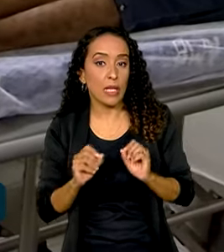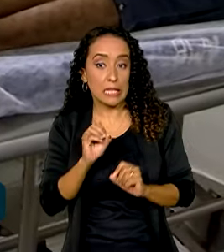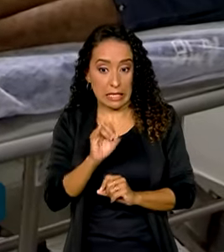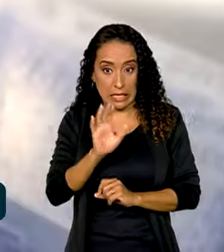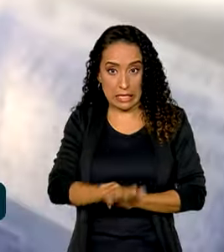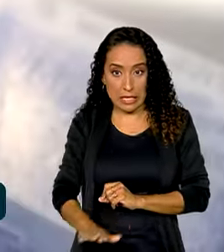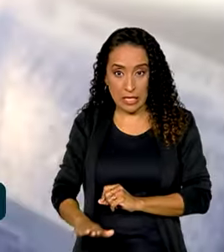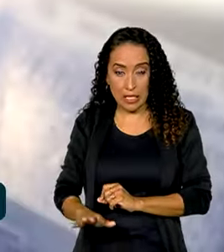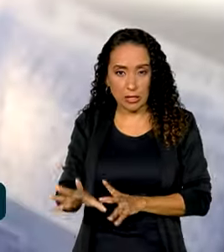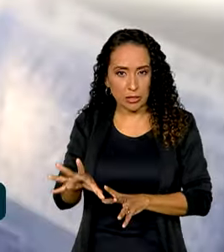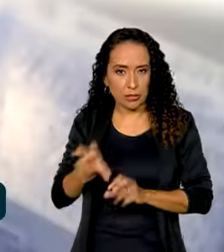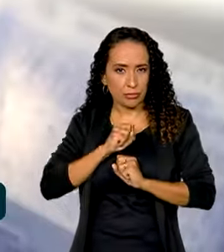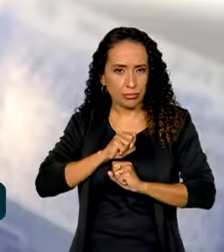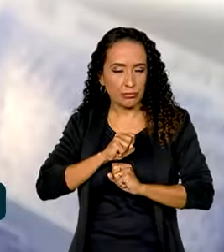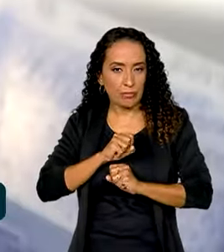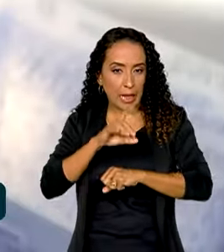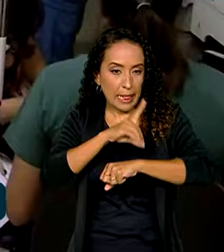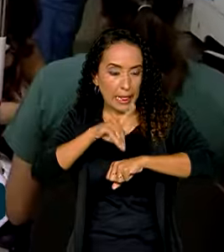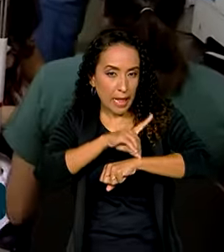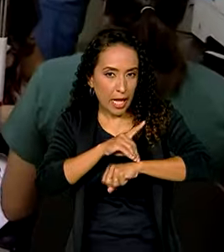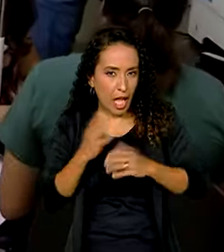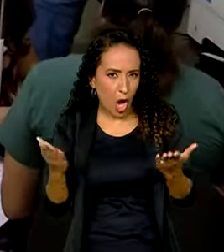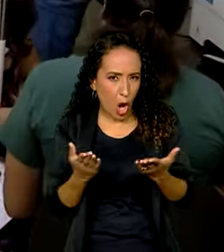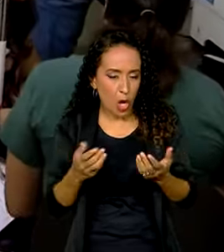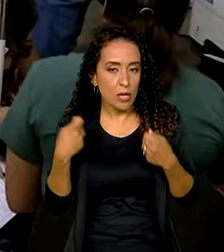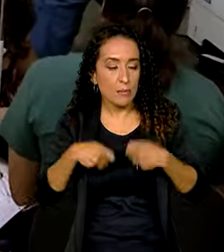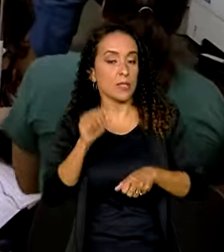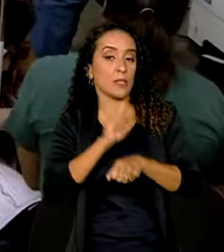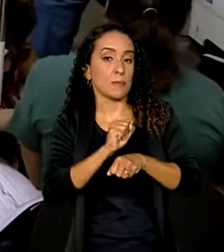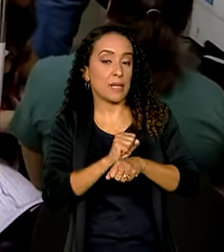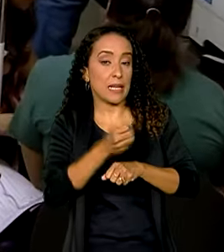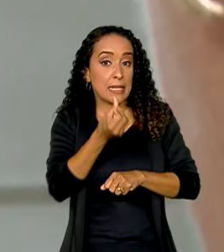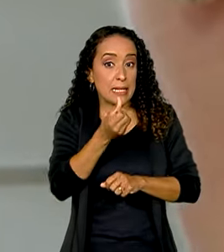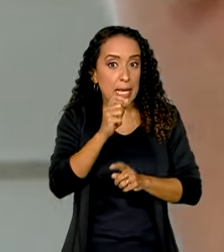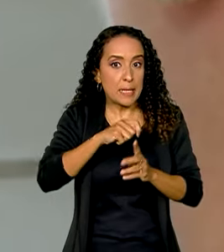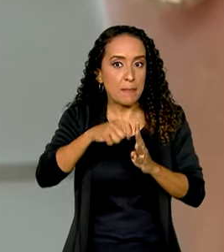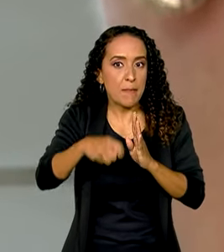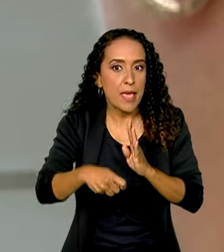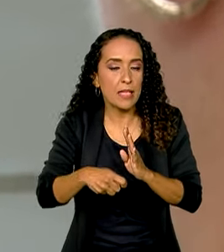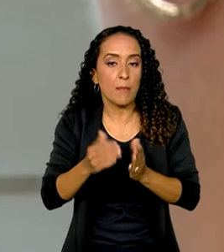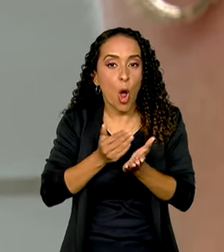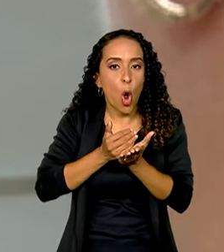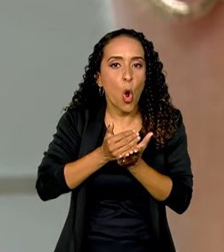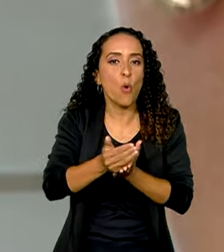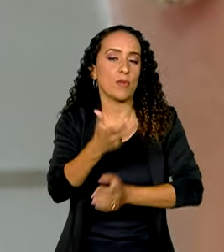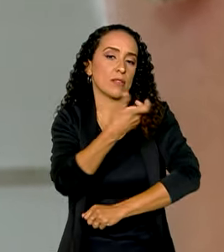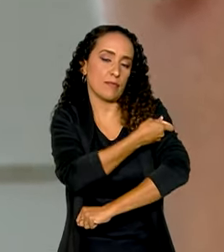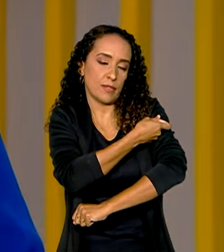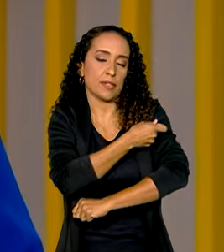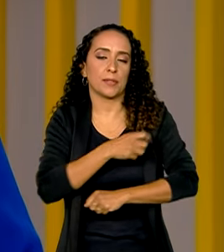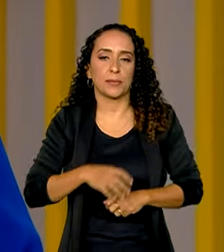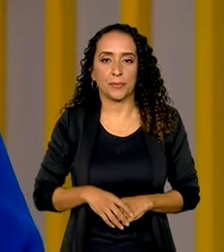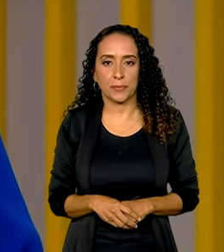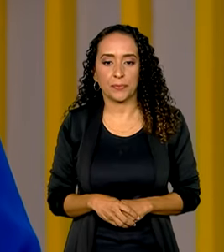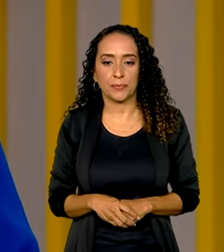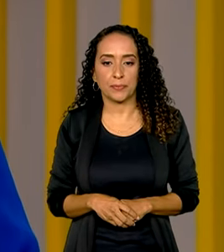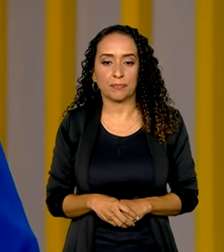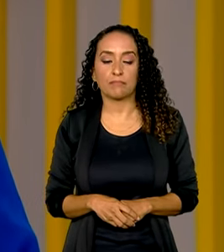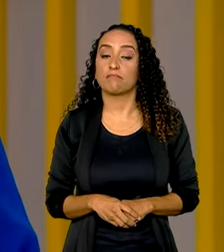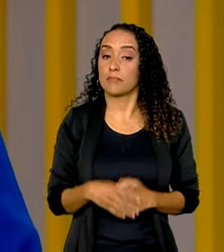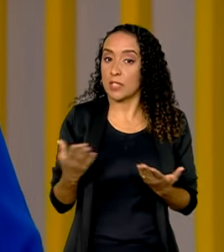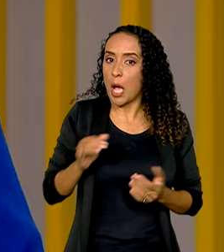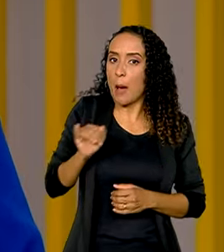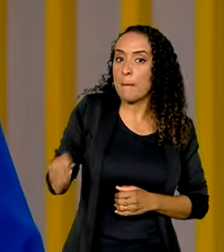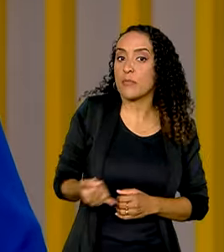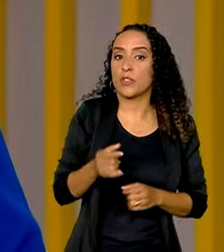criança foi diagnosticada com dengue recentemente, é preciso esperar seis meses para iniciar o esquema vacinal. E a gente